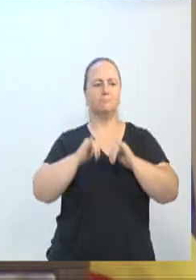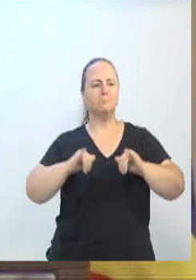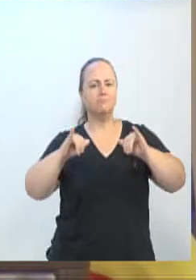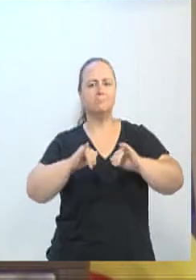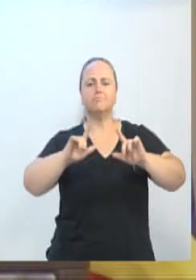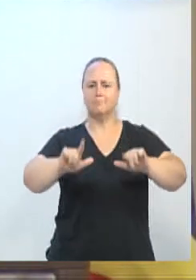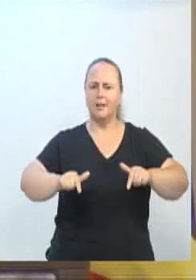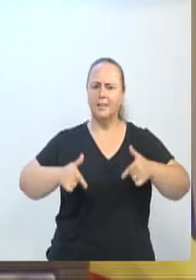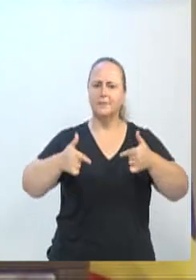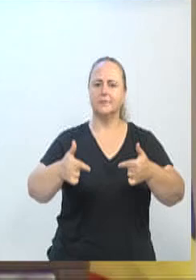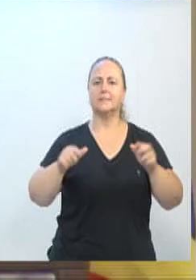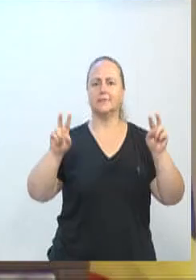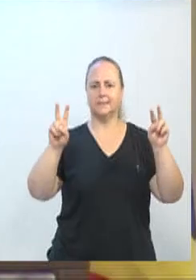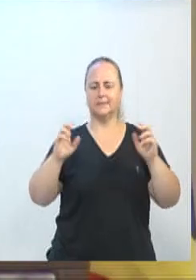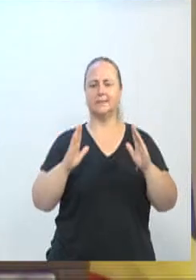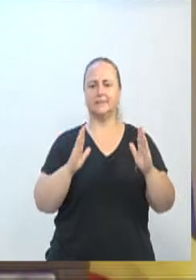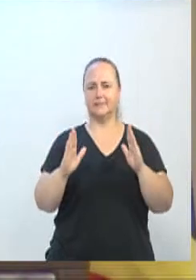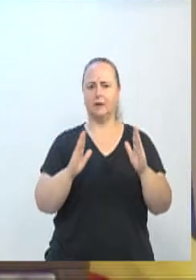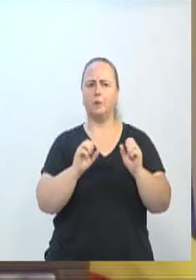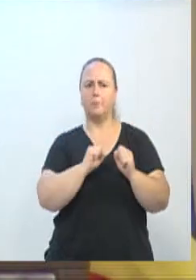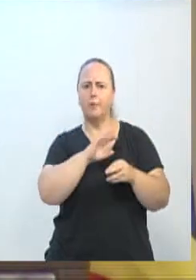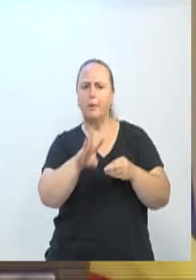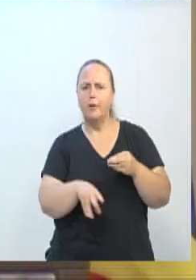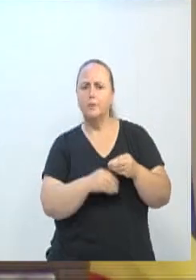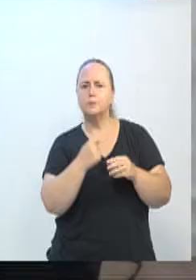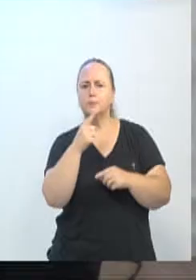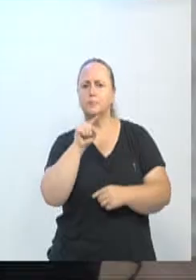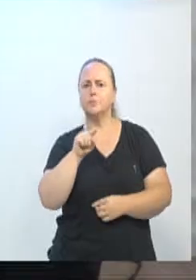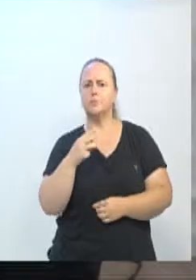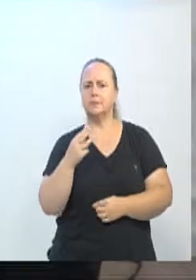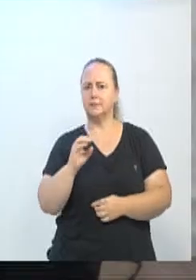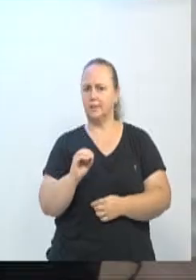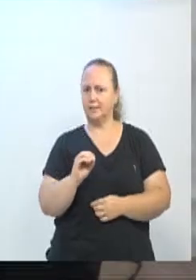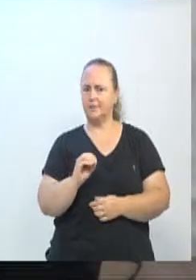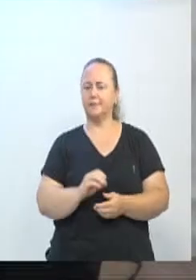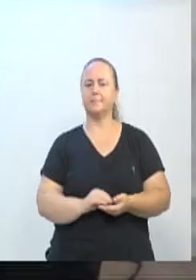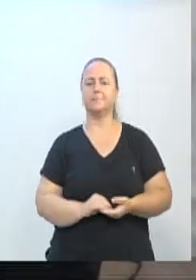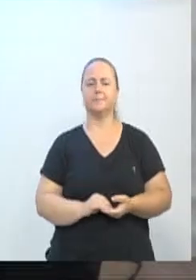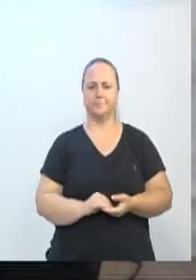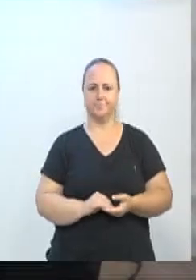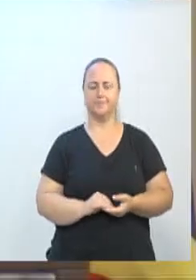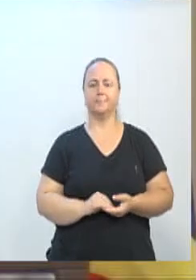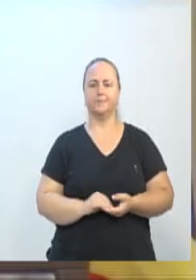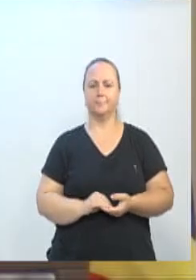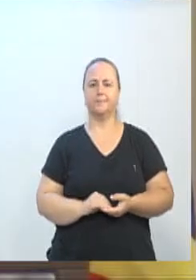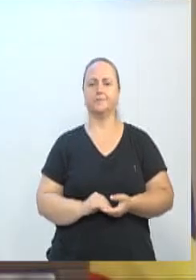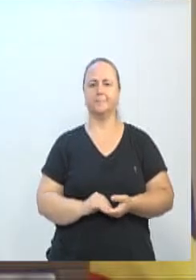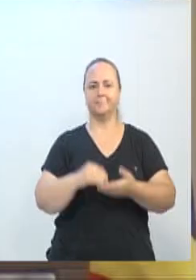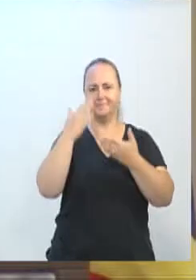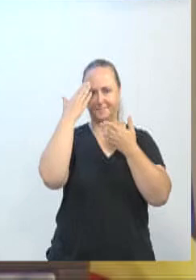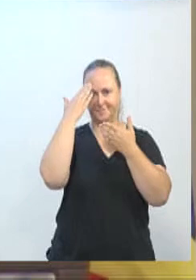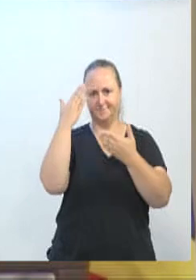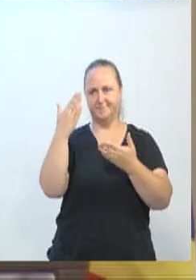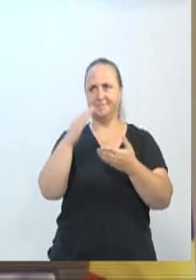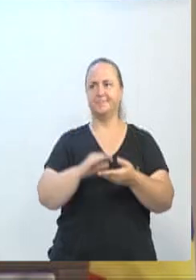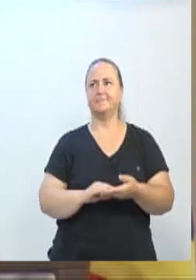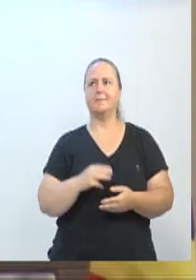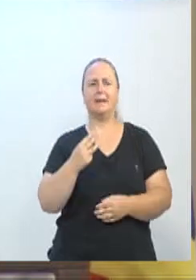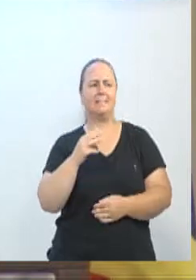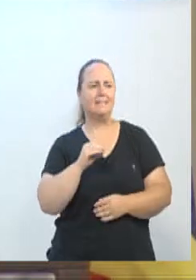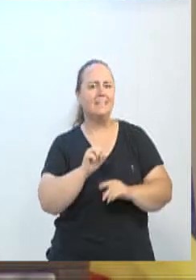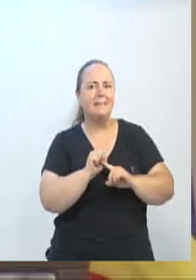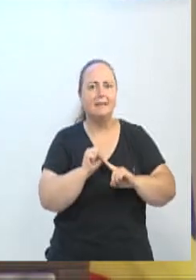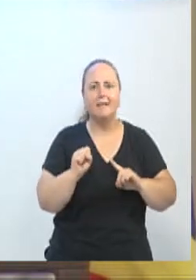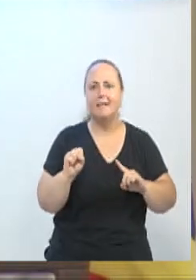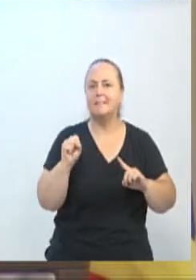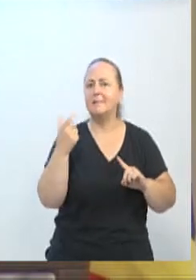mandato. Presidente, devido à parte, possível, mais um minuto e meio? Mais um minuto e trinta, Vossa Excelência. Obrigado. Consegui arrancar 30 segundinhos a